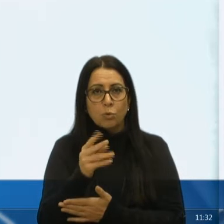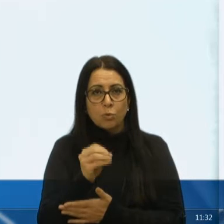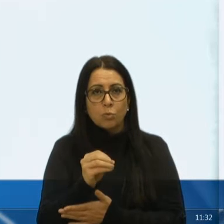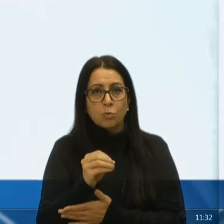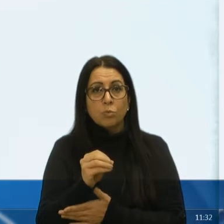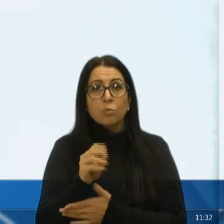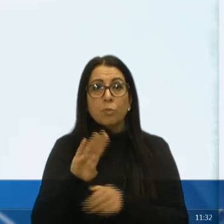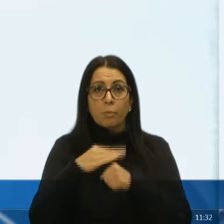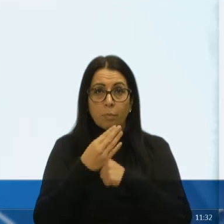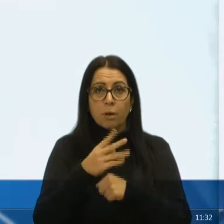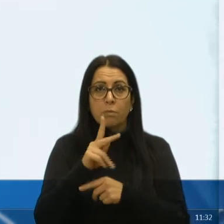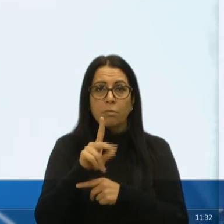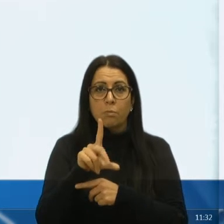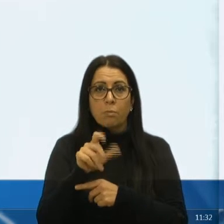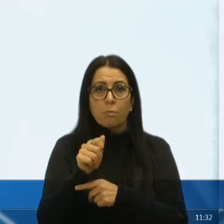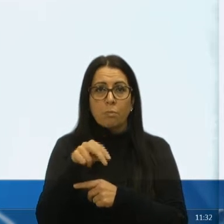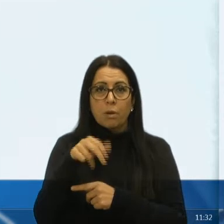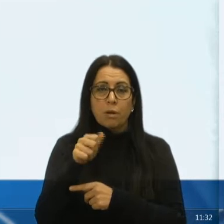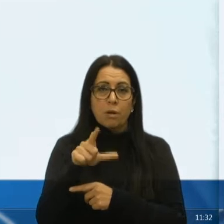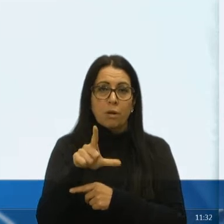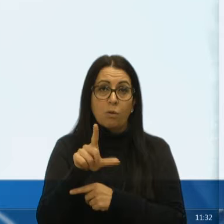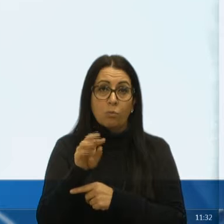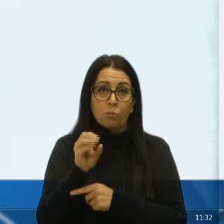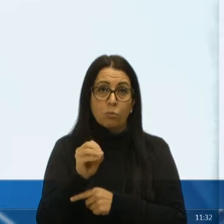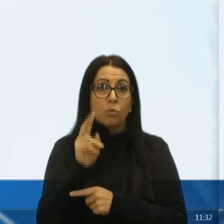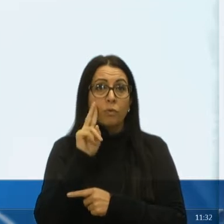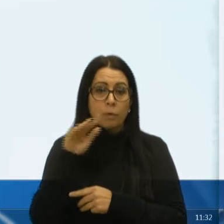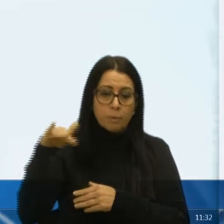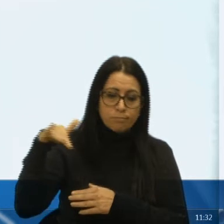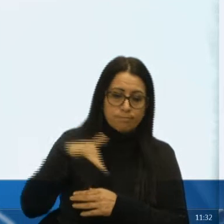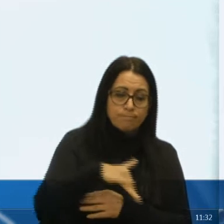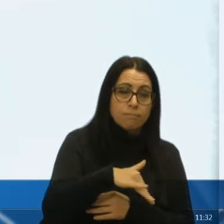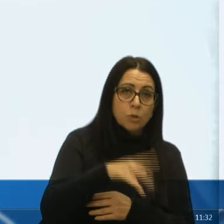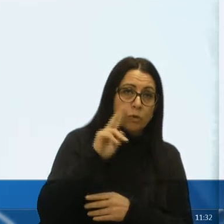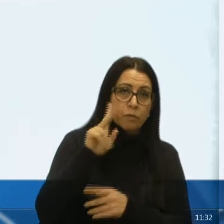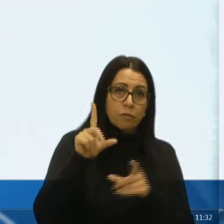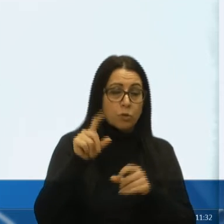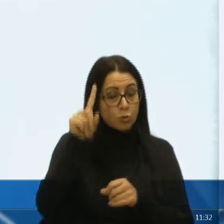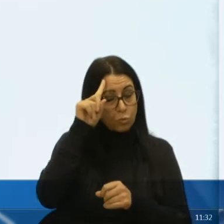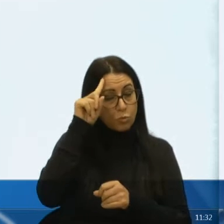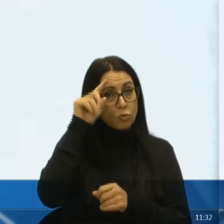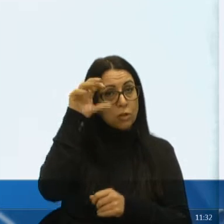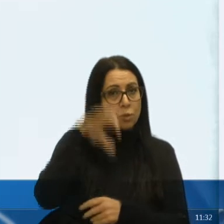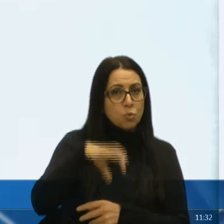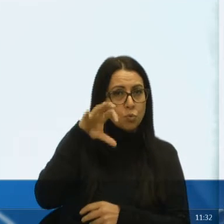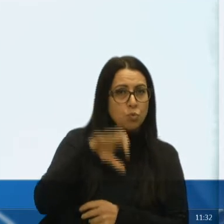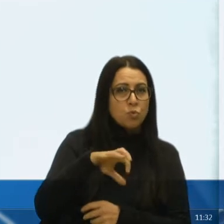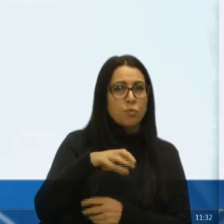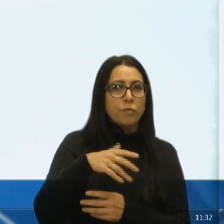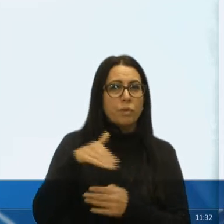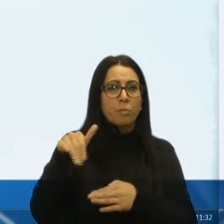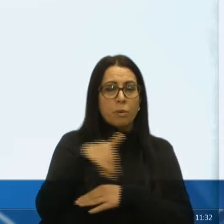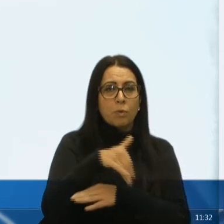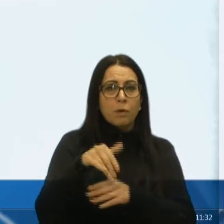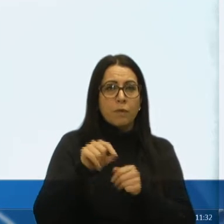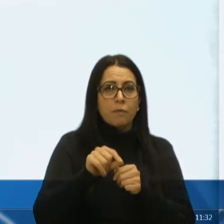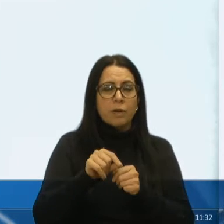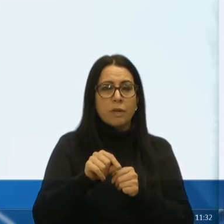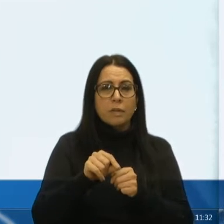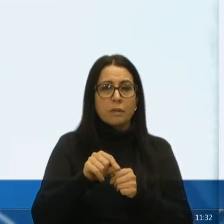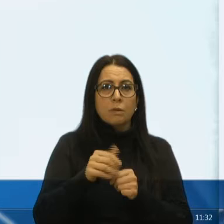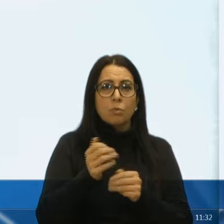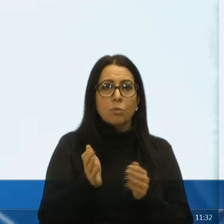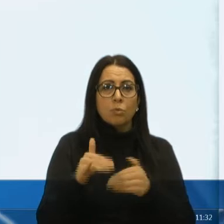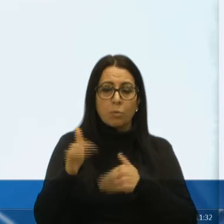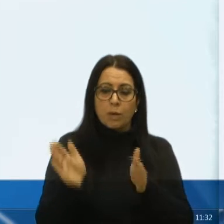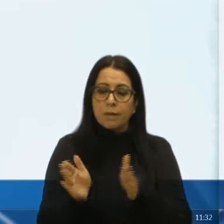como ela é uma descida bastante forte, onde nós estamos vendo essa foto, todos os dias de chuva, ela era uma rua feita com calçamento,